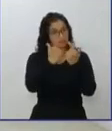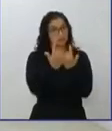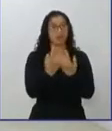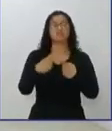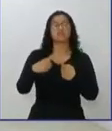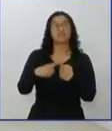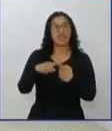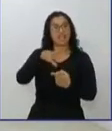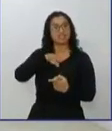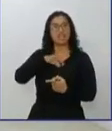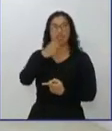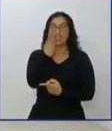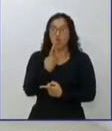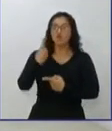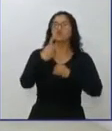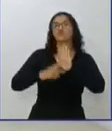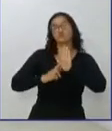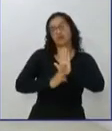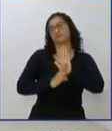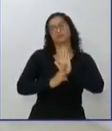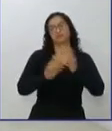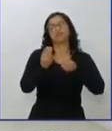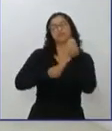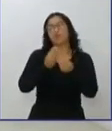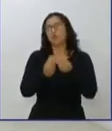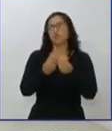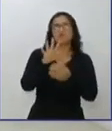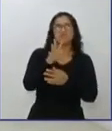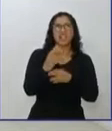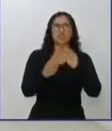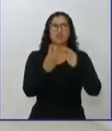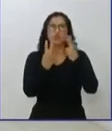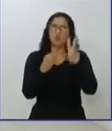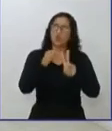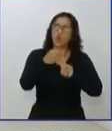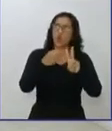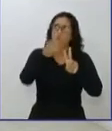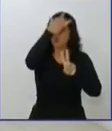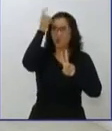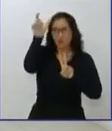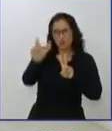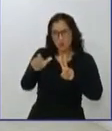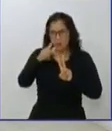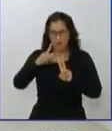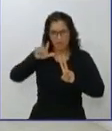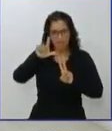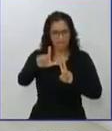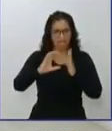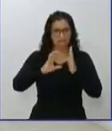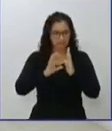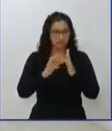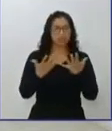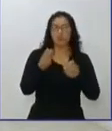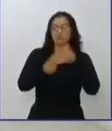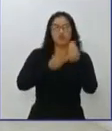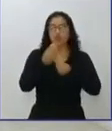representante na Assembleia Legislativa, e aí contaríamos dois do PL, mas isso para garantir a governabilidade, até uso